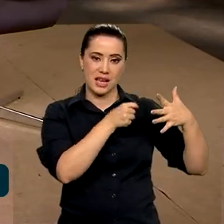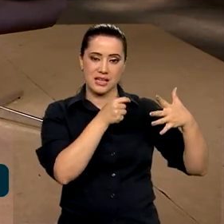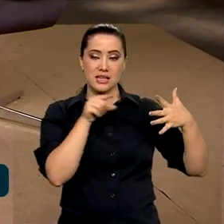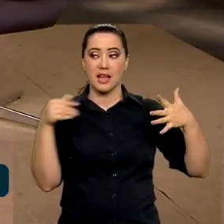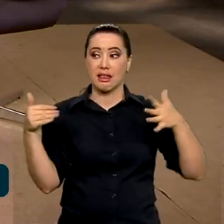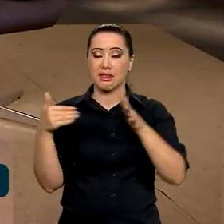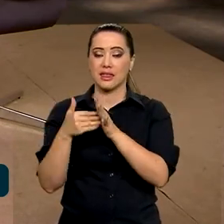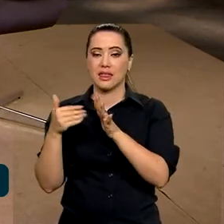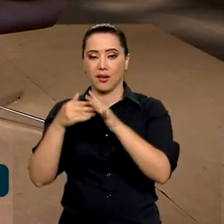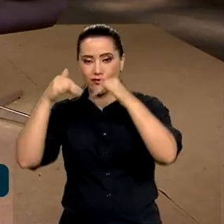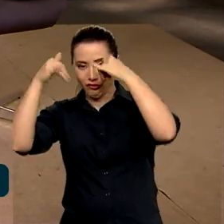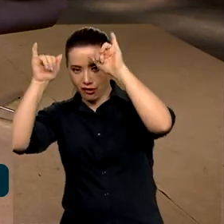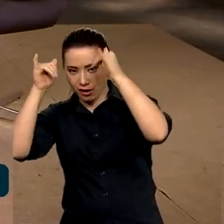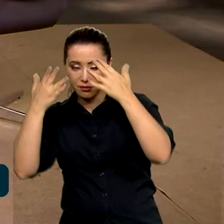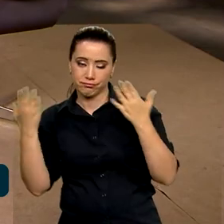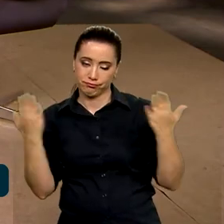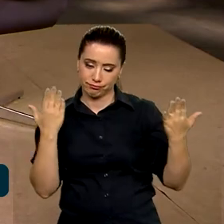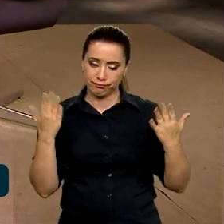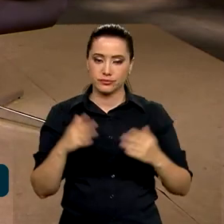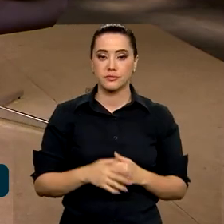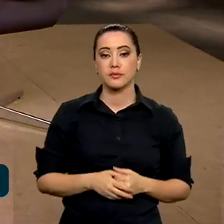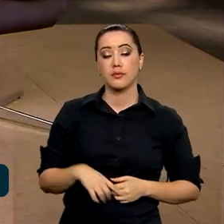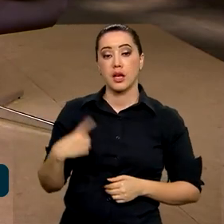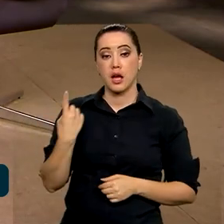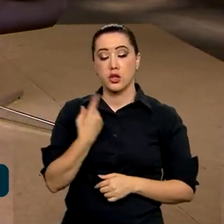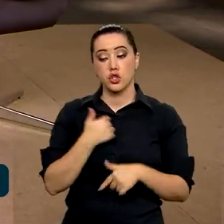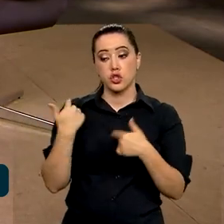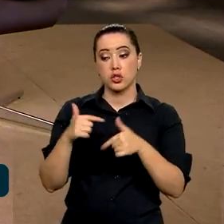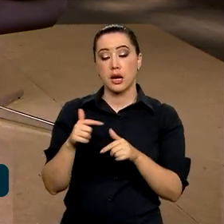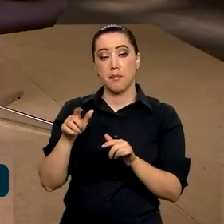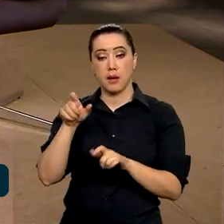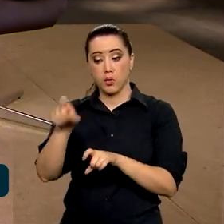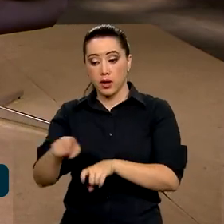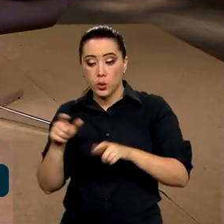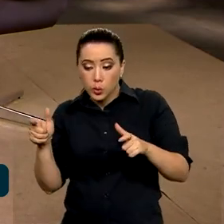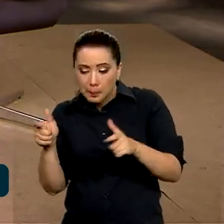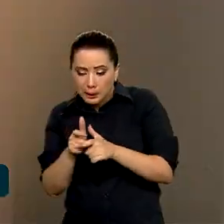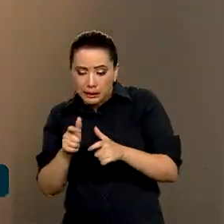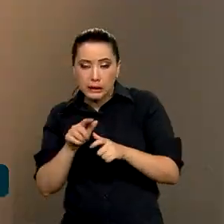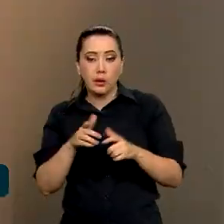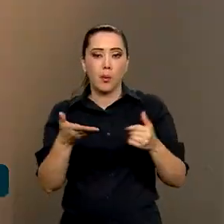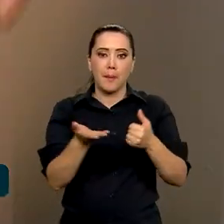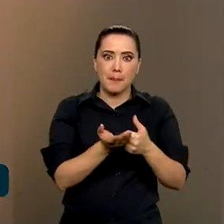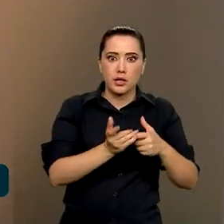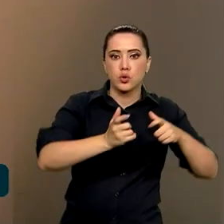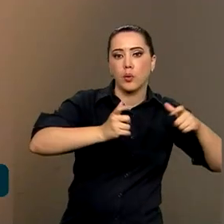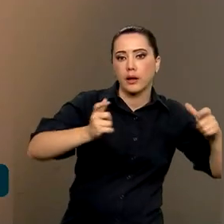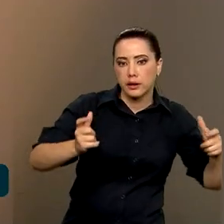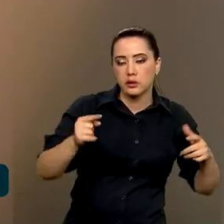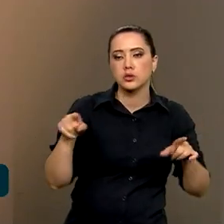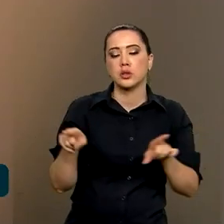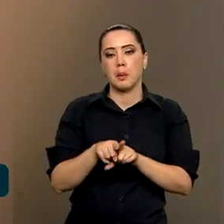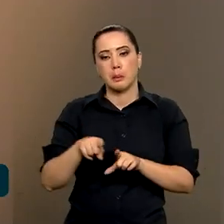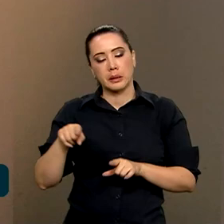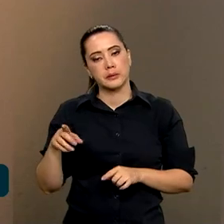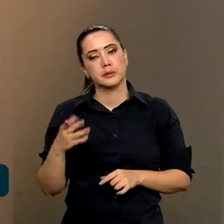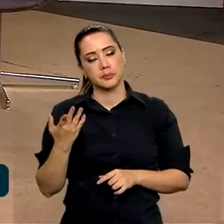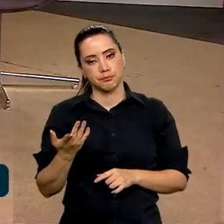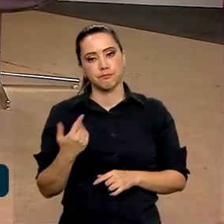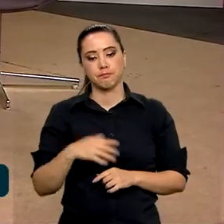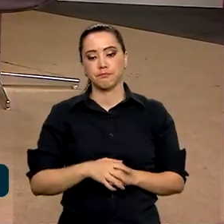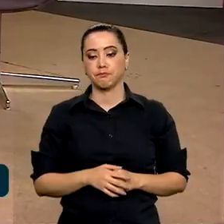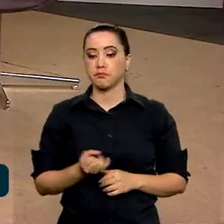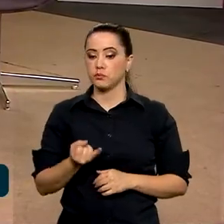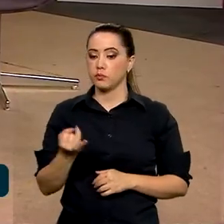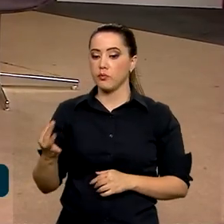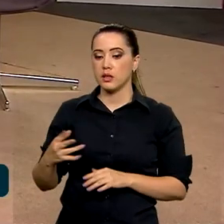5 bilhões de produtores curais, a trabalha com pequeno, médio, grande produtor. Então, a Embrapa trabalha com essa diversidade do país. Então, no meio